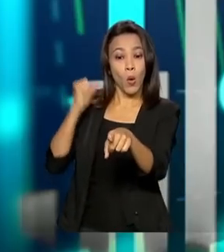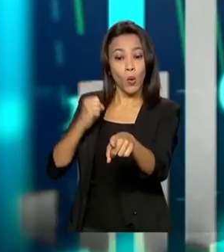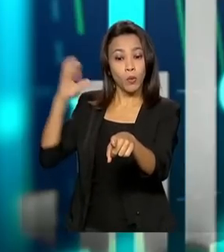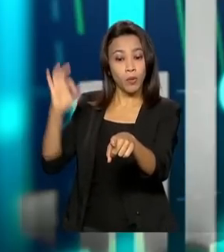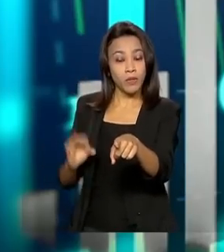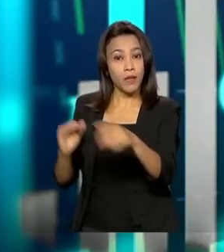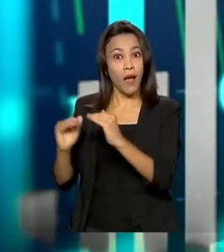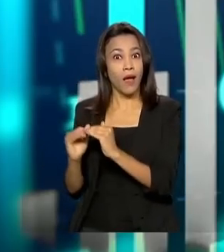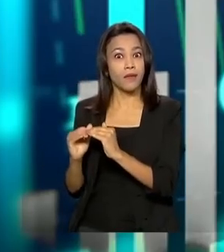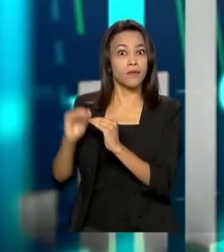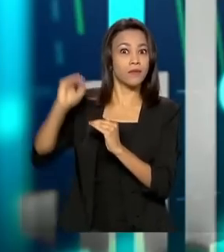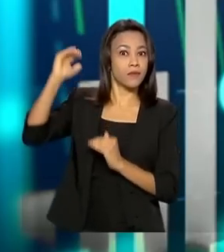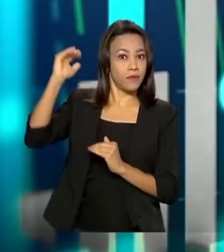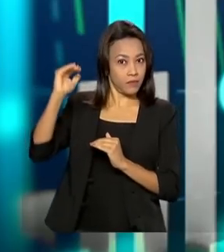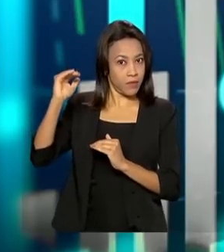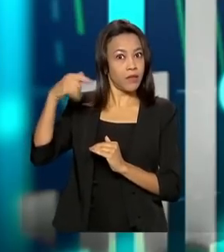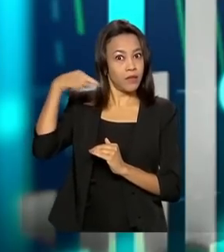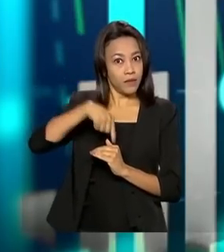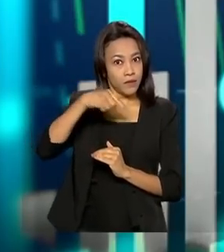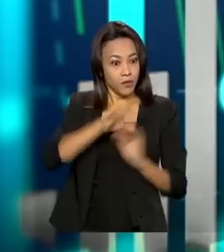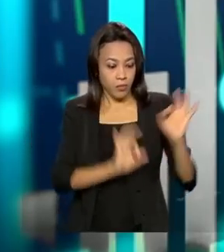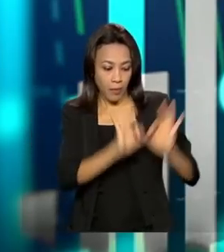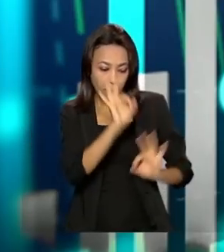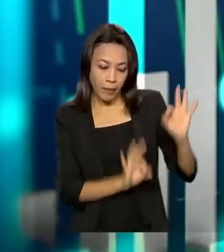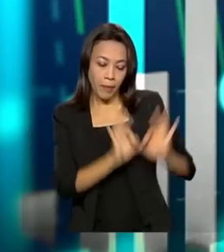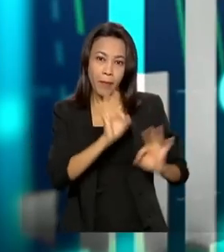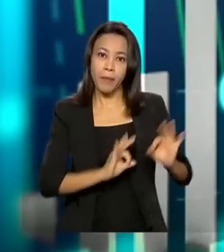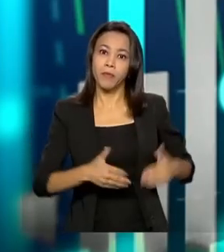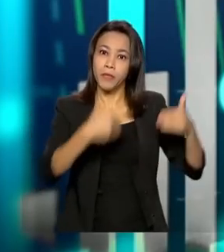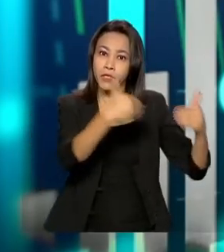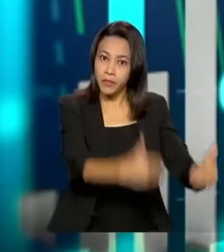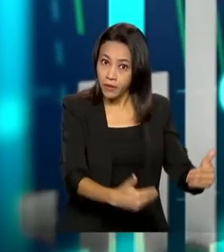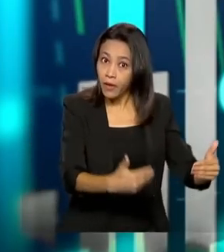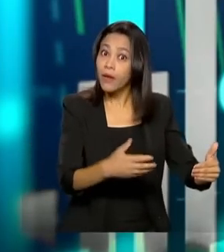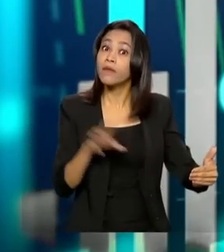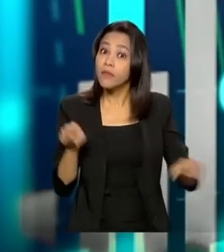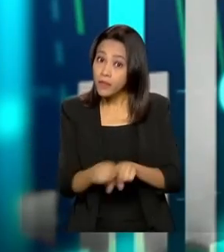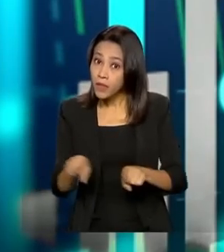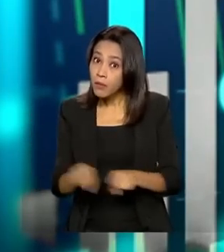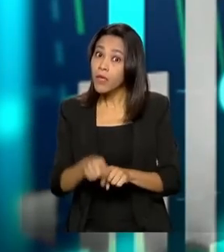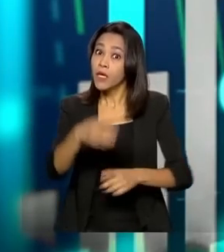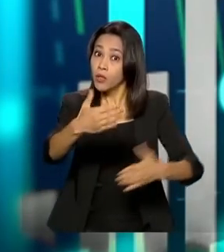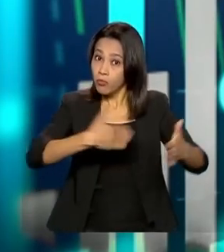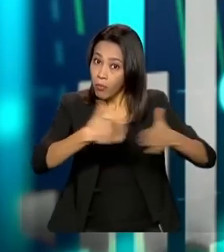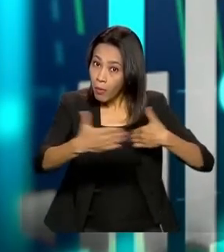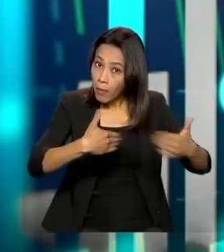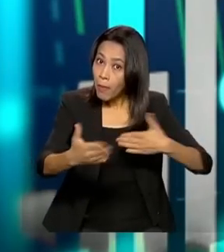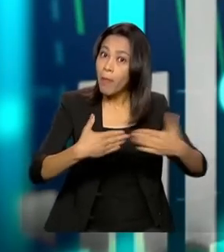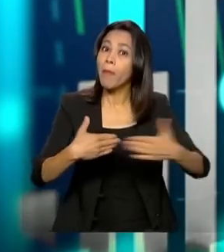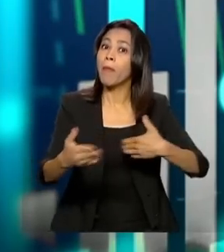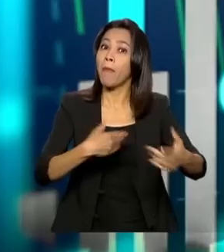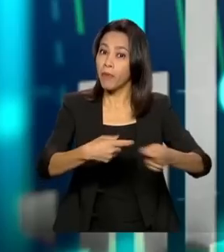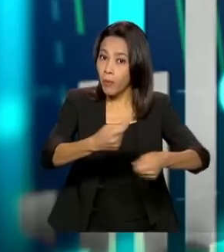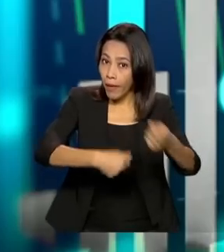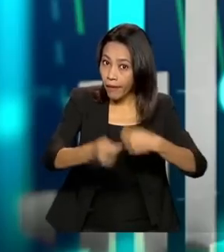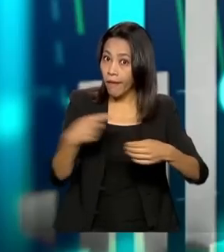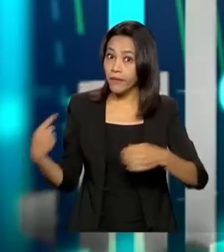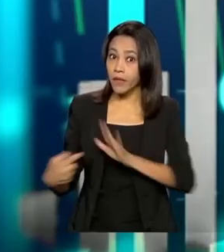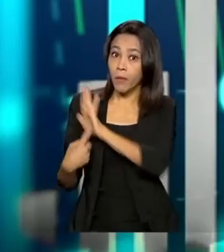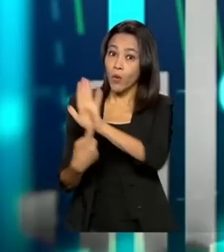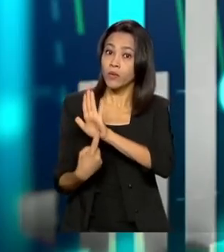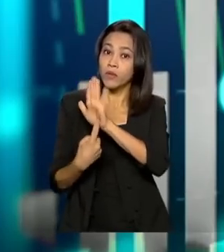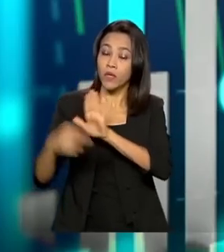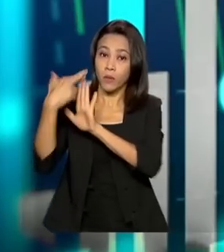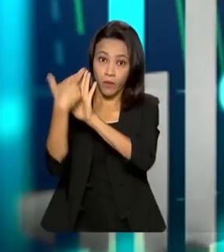acima da expectativa do Ministério da Economia e acima também da expectativa do próprio mercado, tal como é mostrada no boletim Focus,